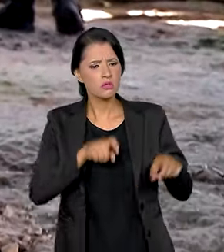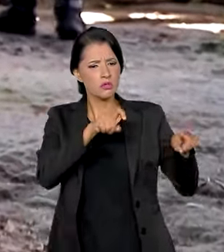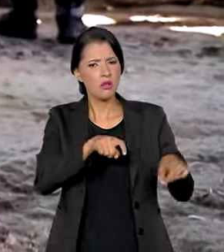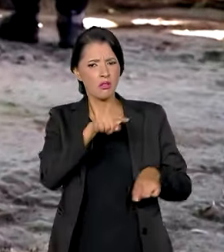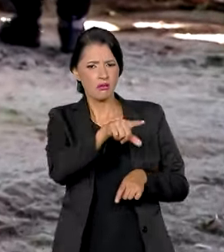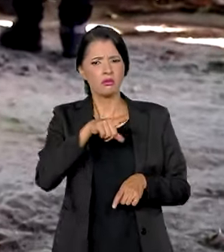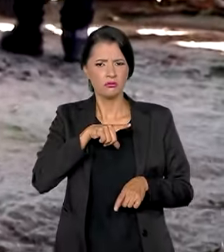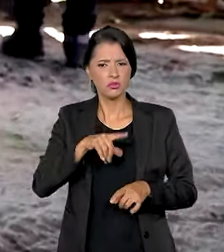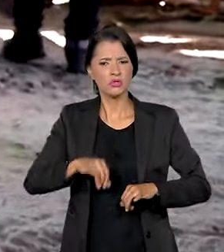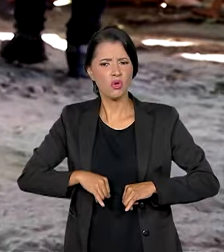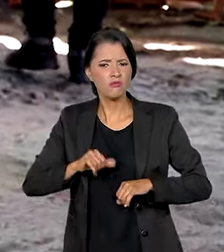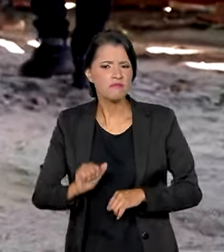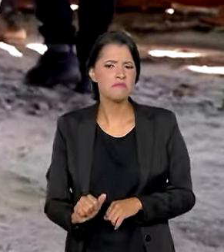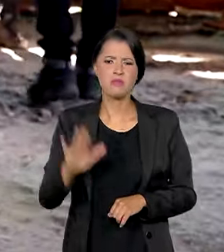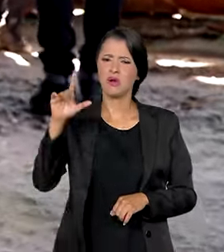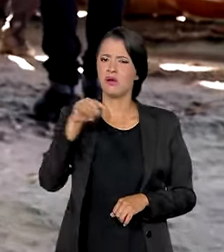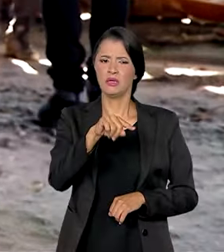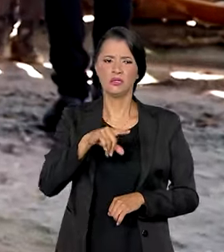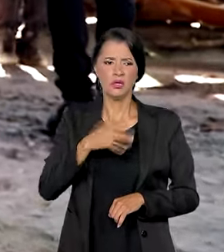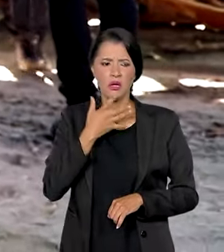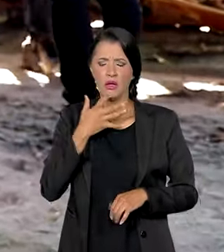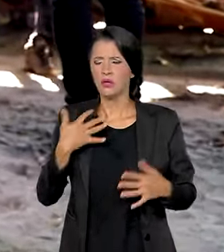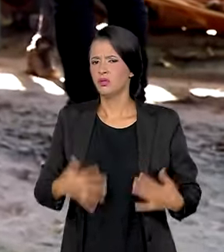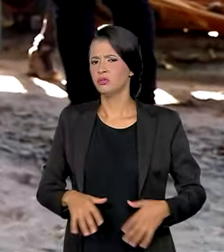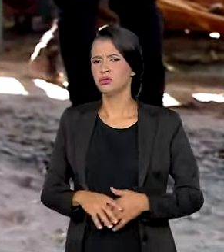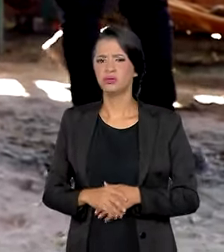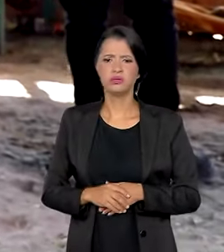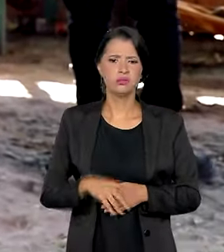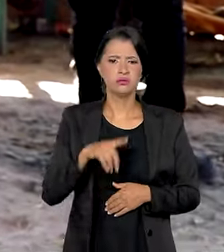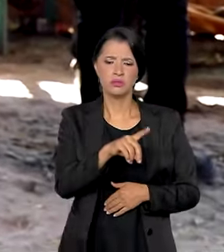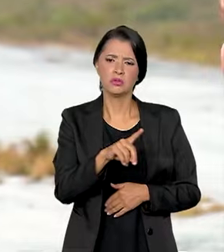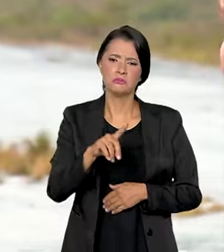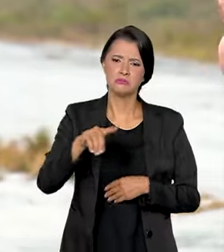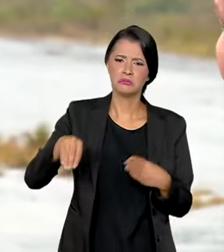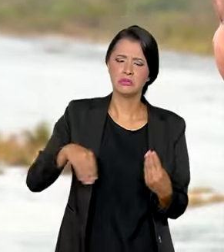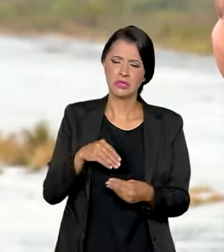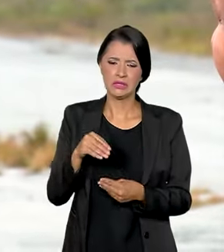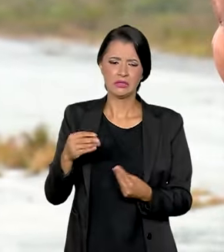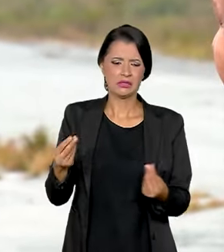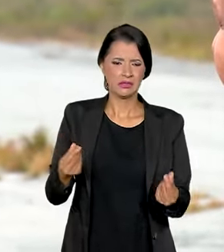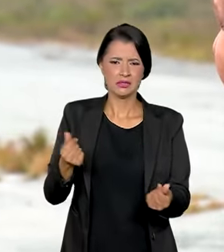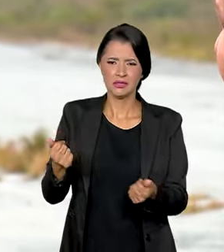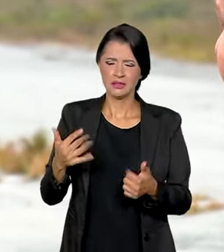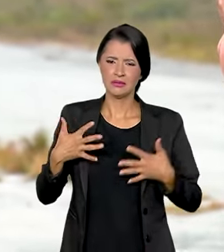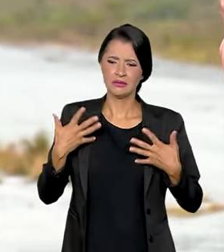no campo, você sofre um pouco mais, você choca um pouco mais. É um misto de alegria,